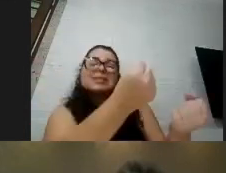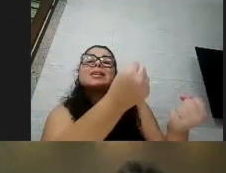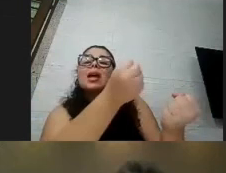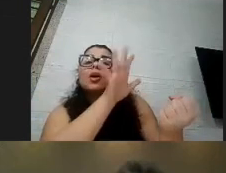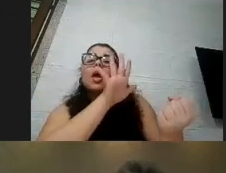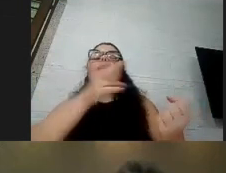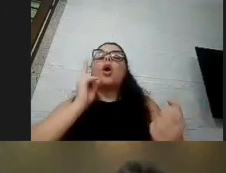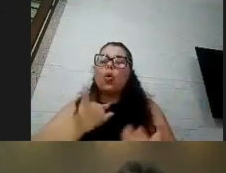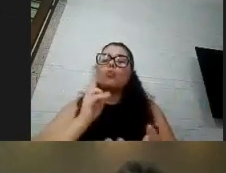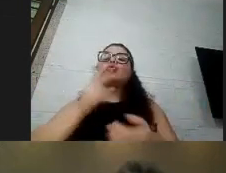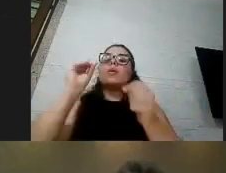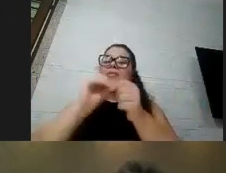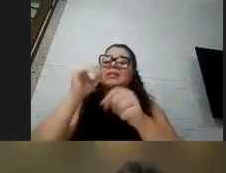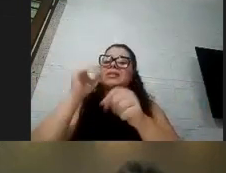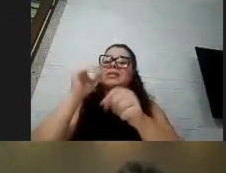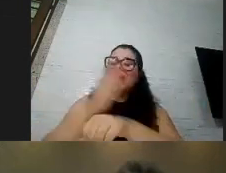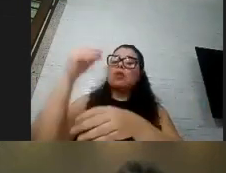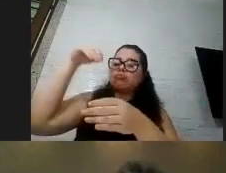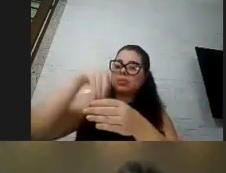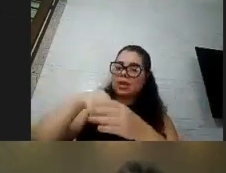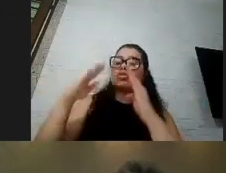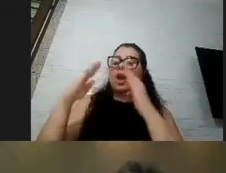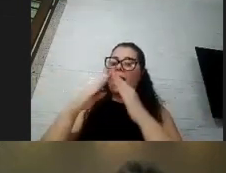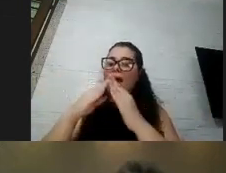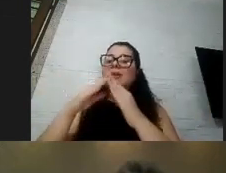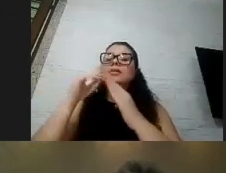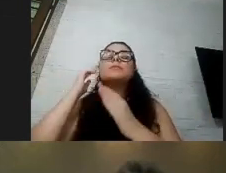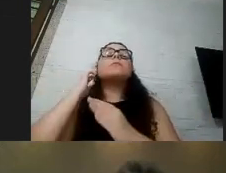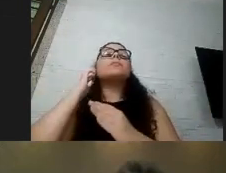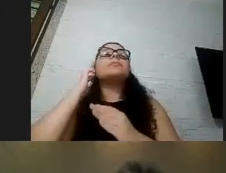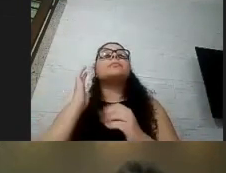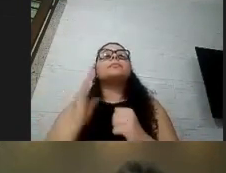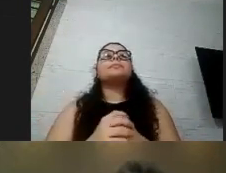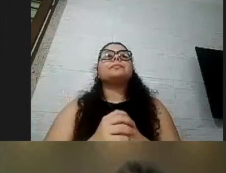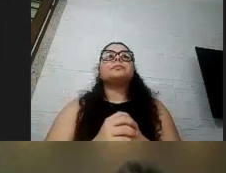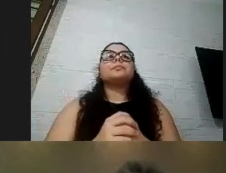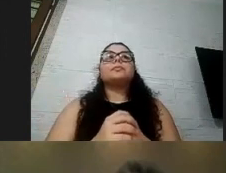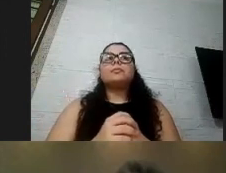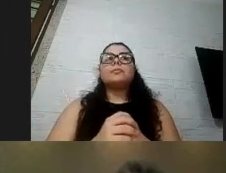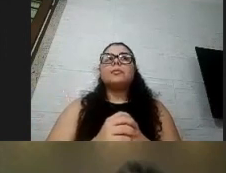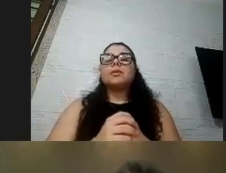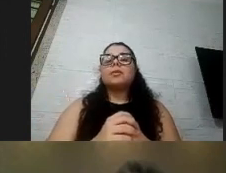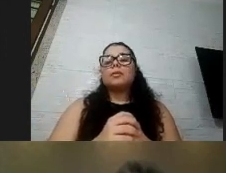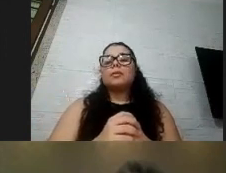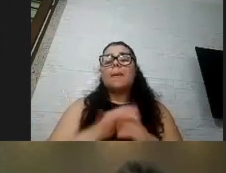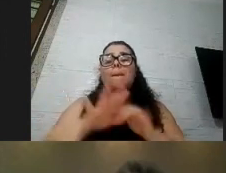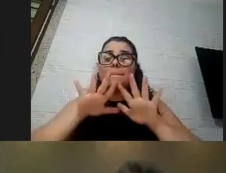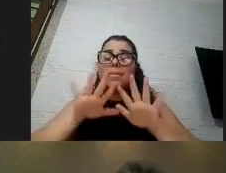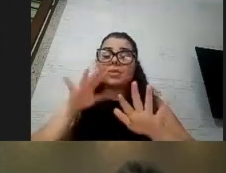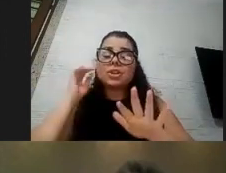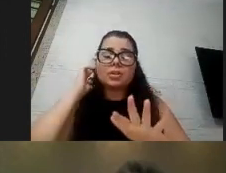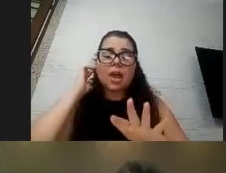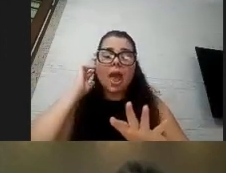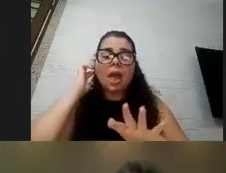fazendo um estrago de casa home office isso é uma historinha mas em